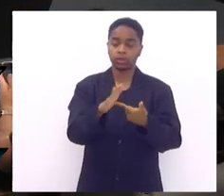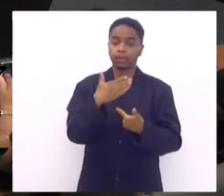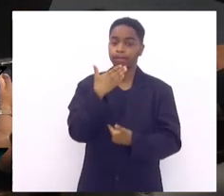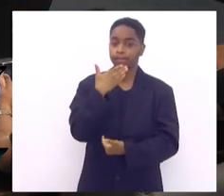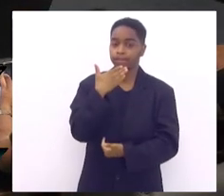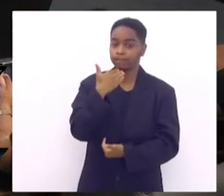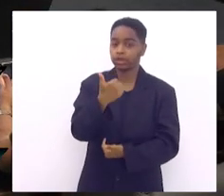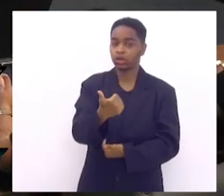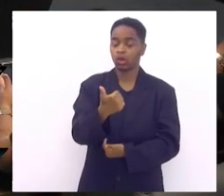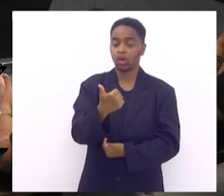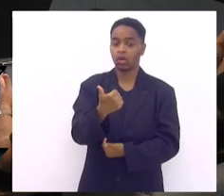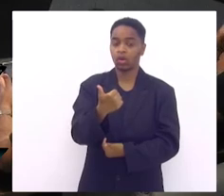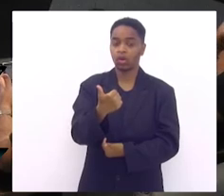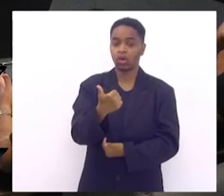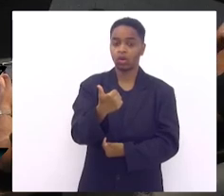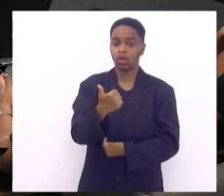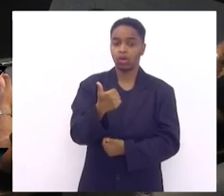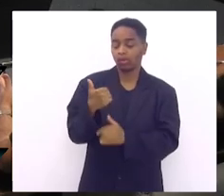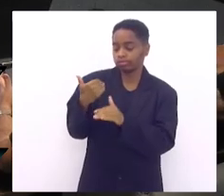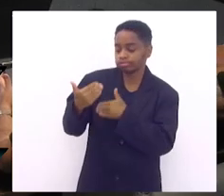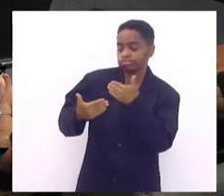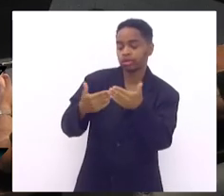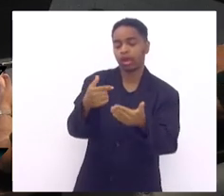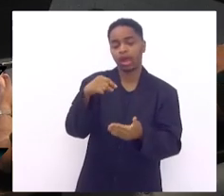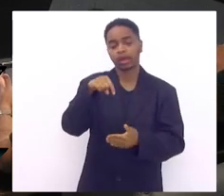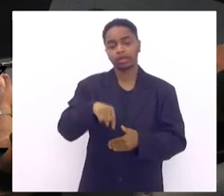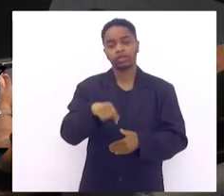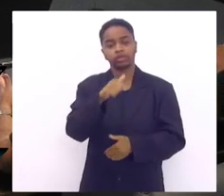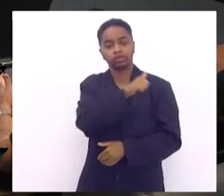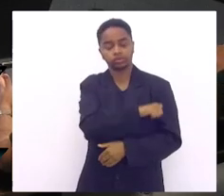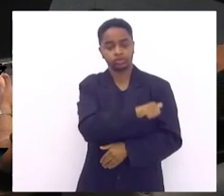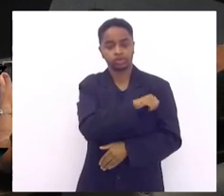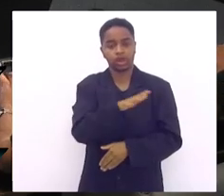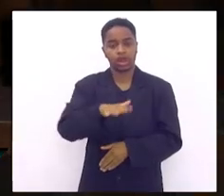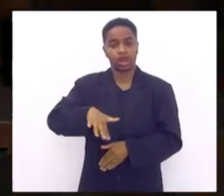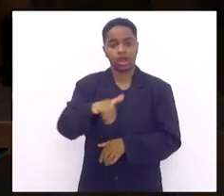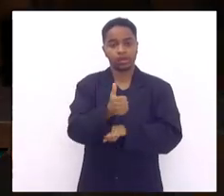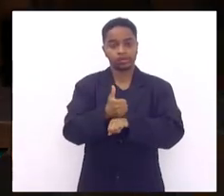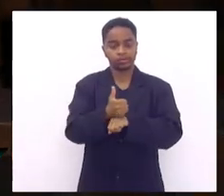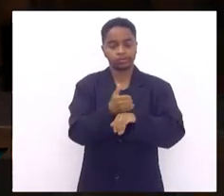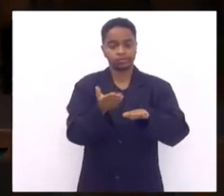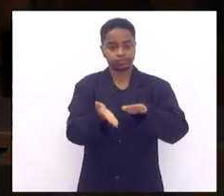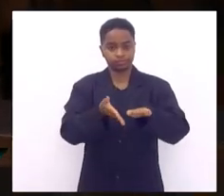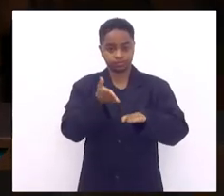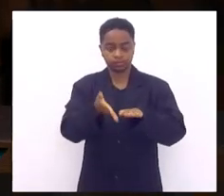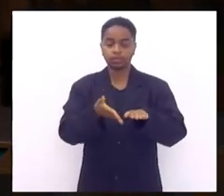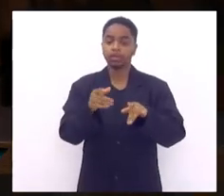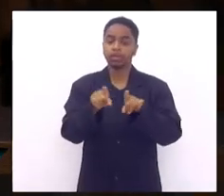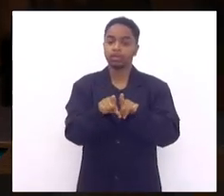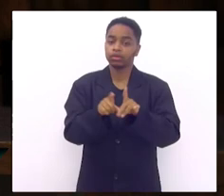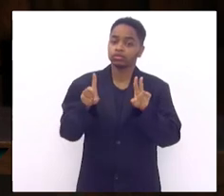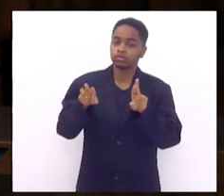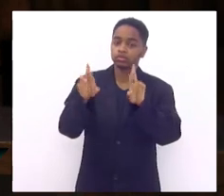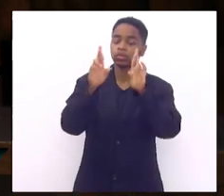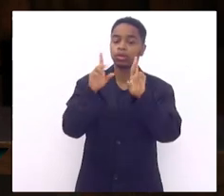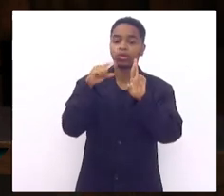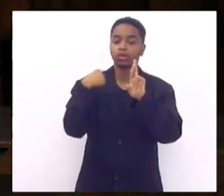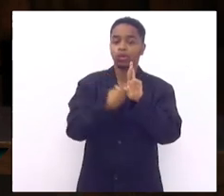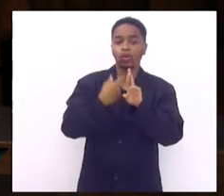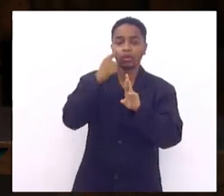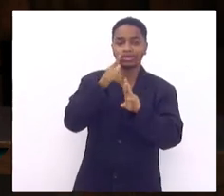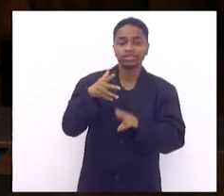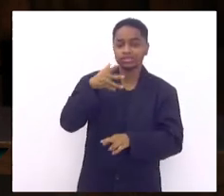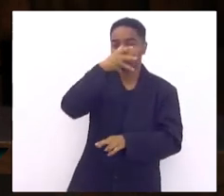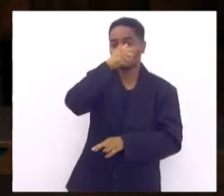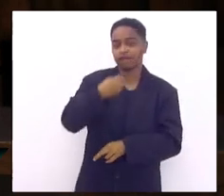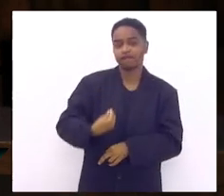da podologia no estado do Rio de Janeiro no Brasil como exemplo para o Brasil inteiro e que a gente possa salvar muito mais vidas